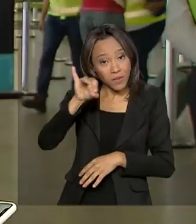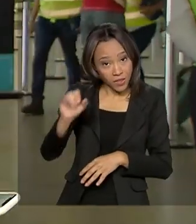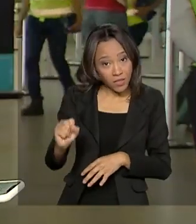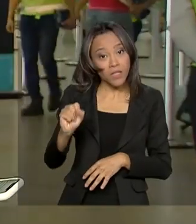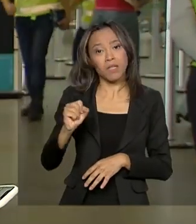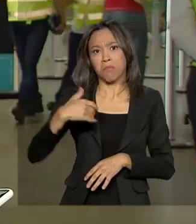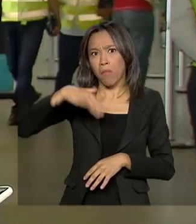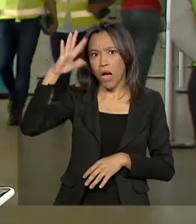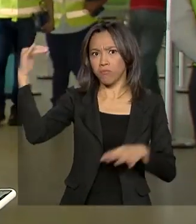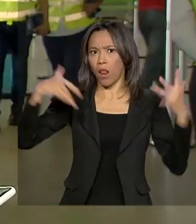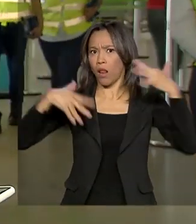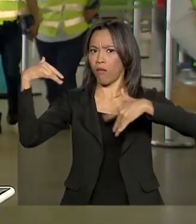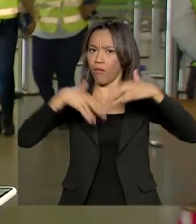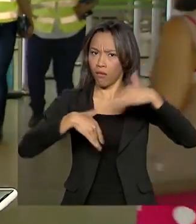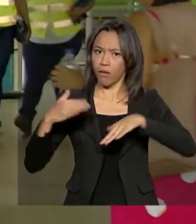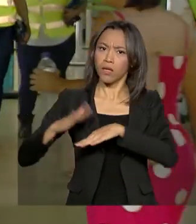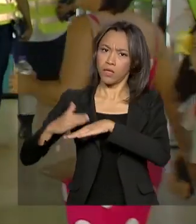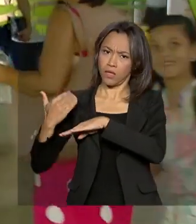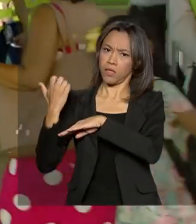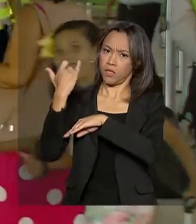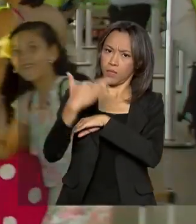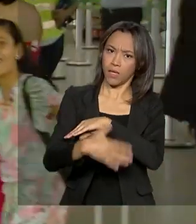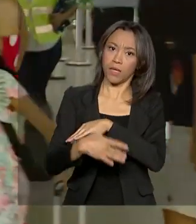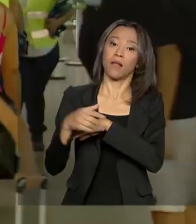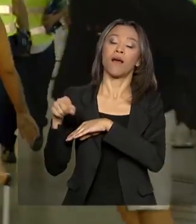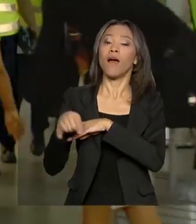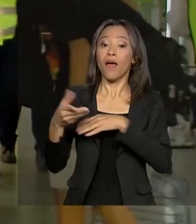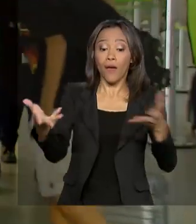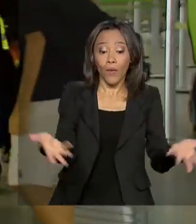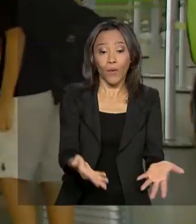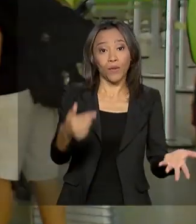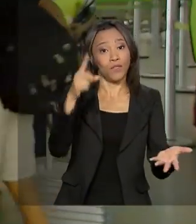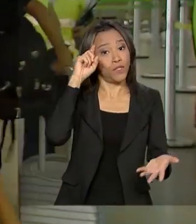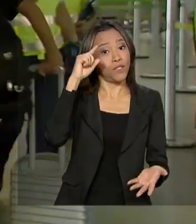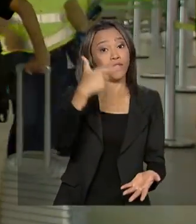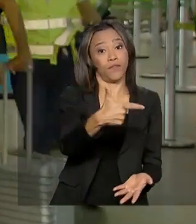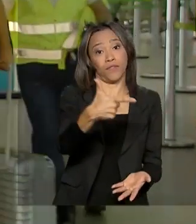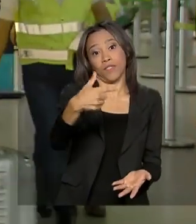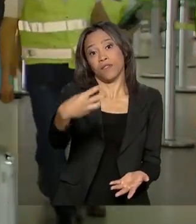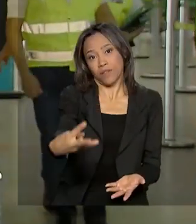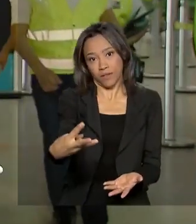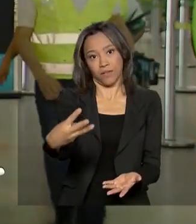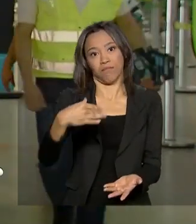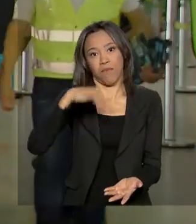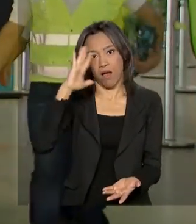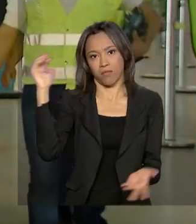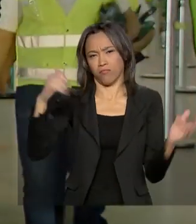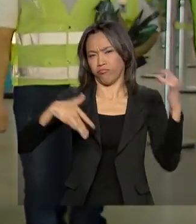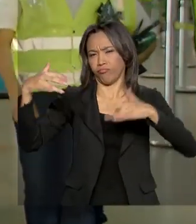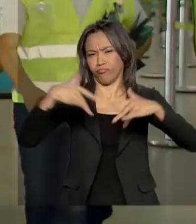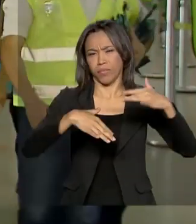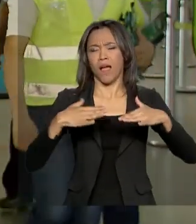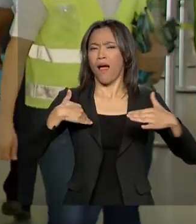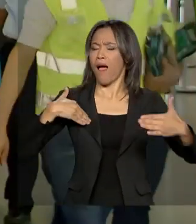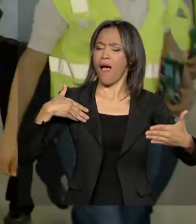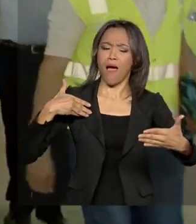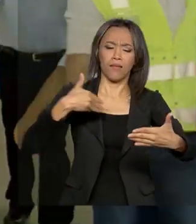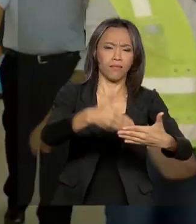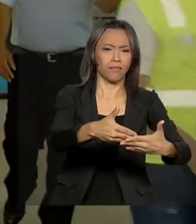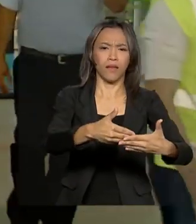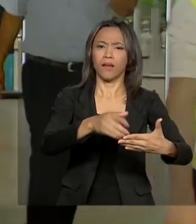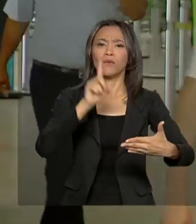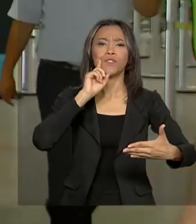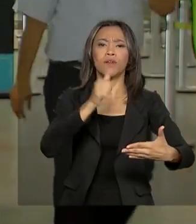segundo a Secretaria Nacional de Aviação Civil, é hoje, dia 23 de dezembro. A operação fim de ano segue até o dia 10 de